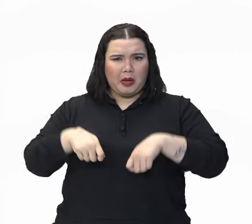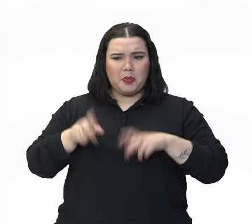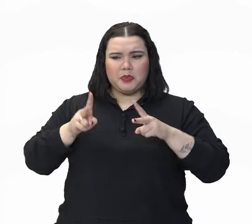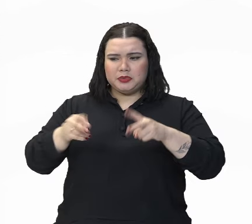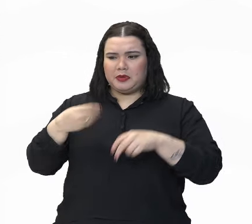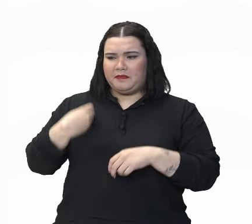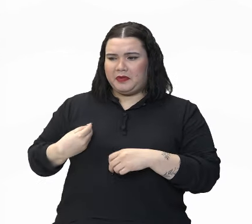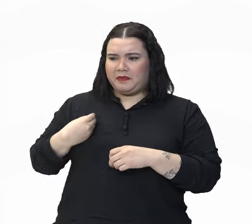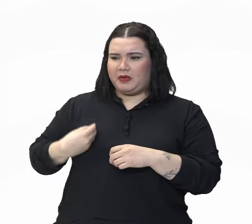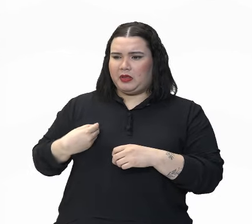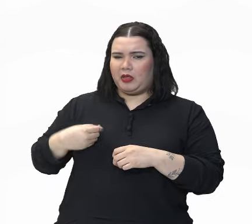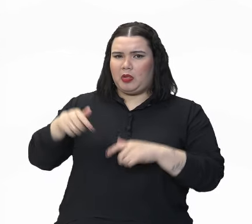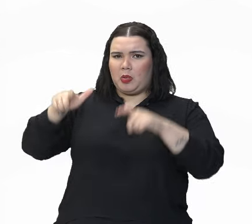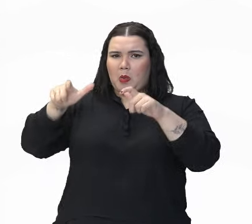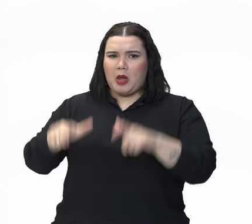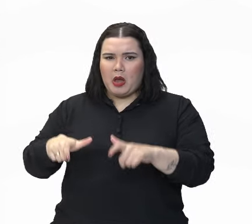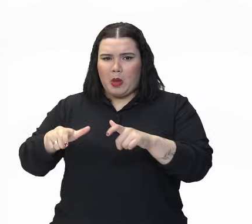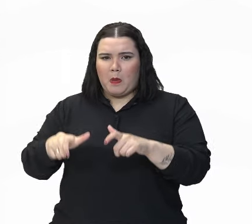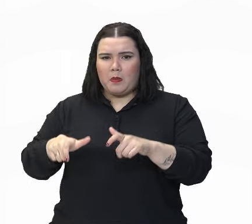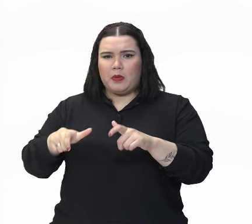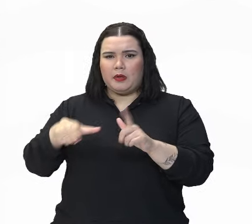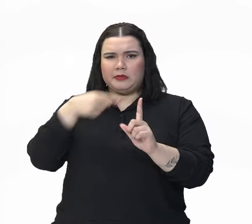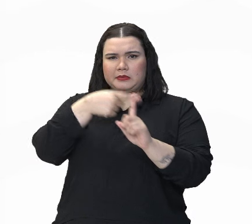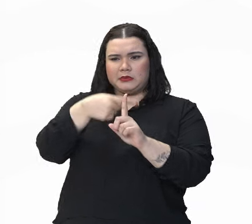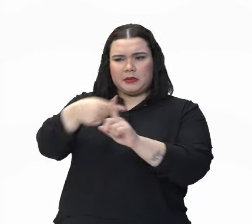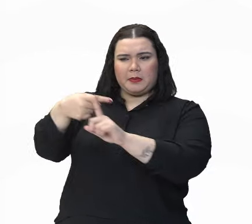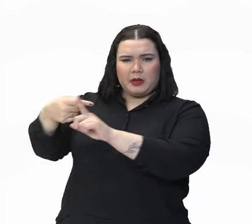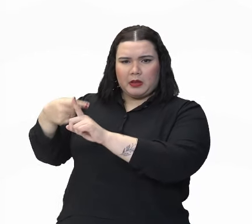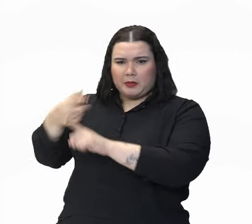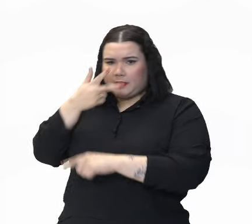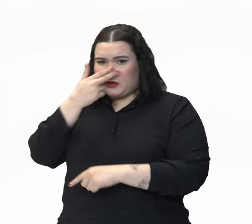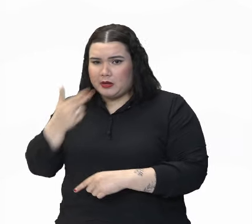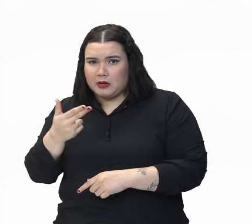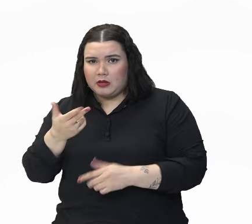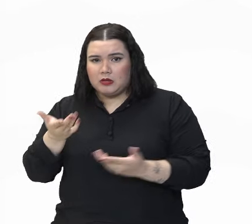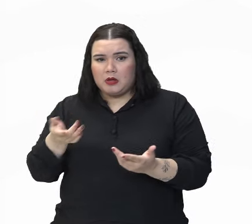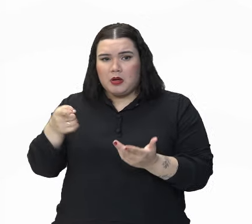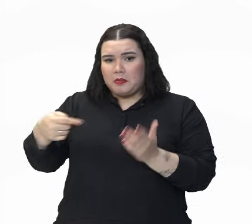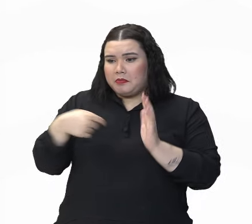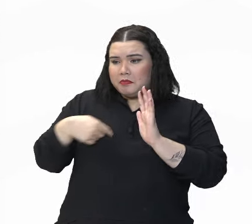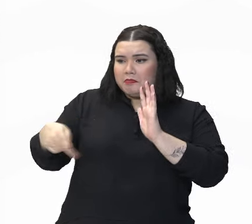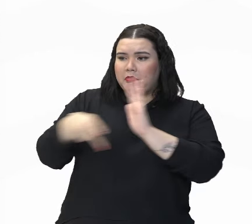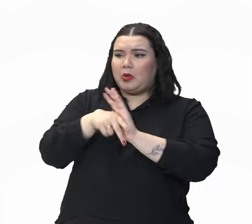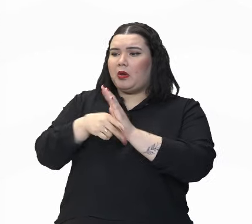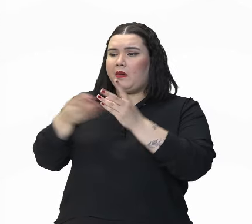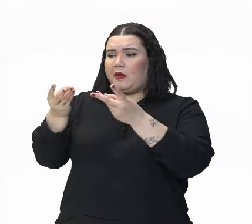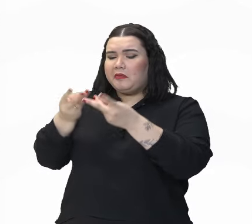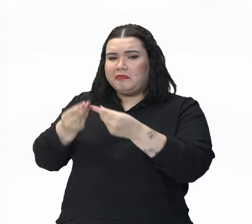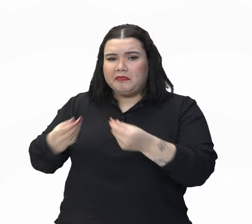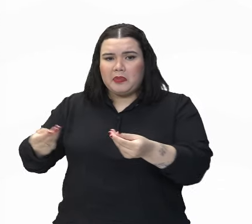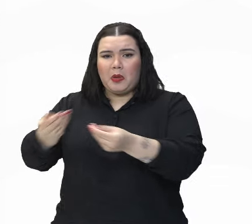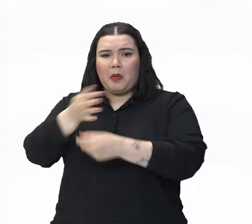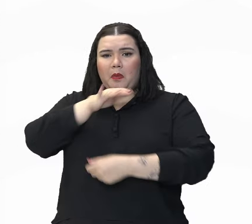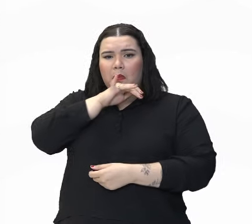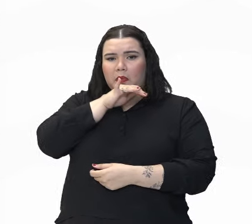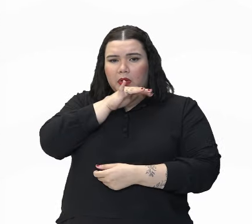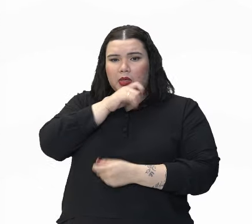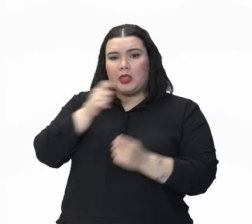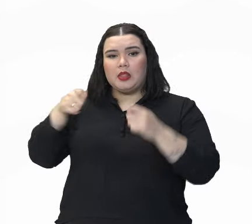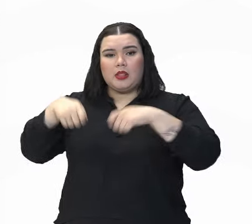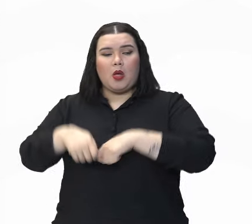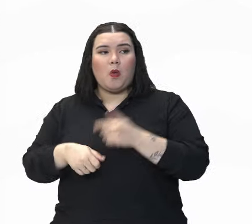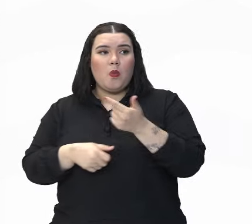no cemitério? Nada o prendia aquela terra dura, acharia um lugar menos